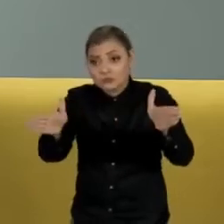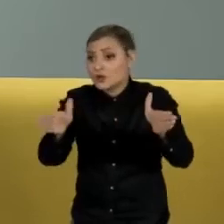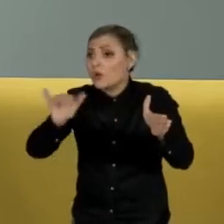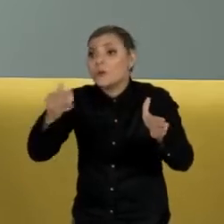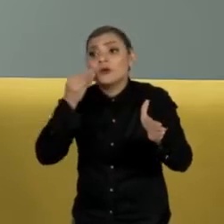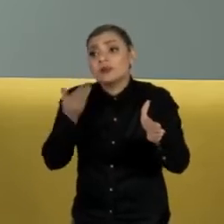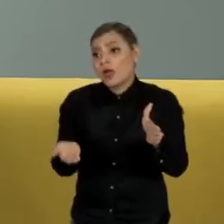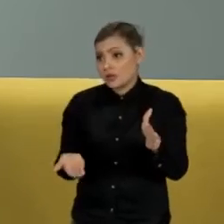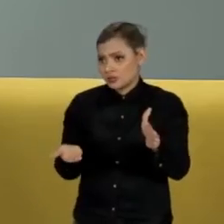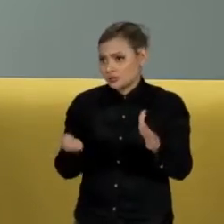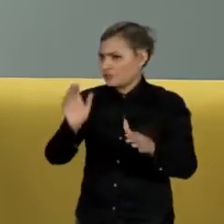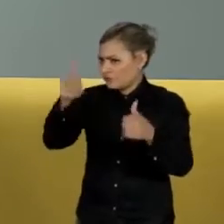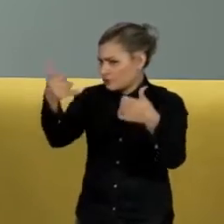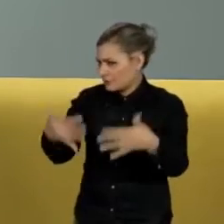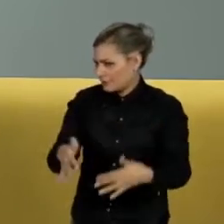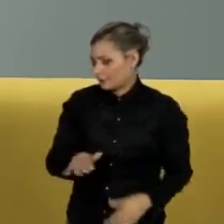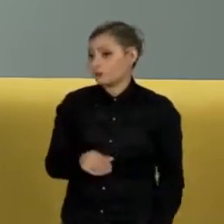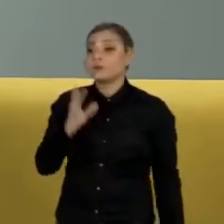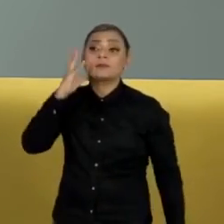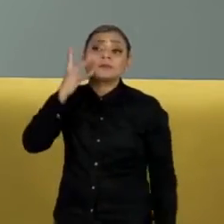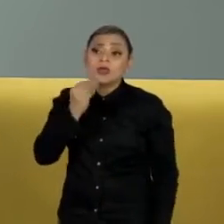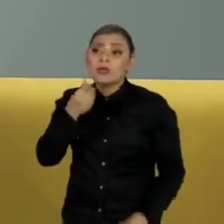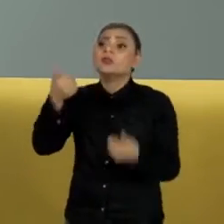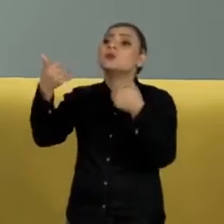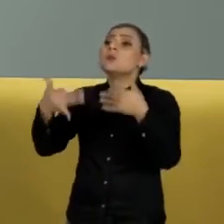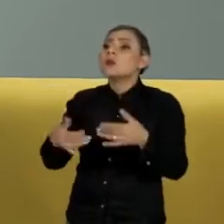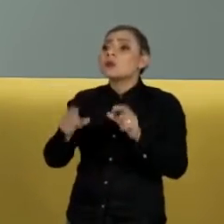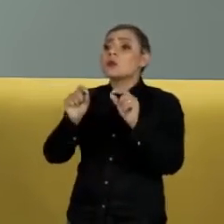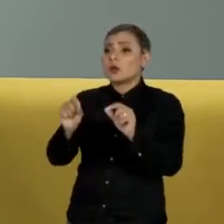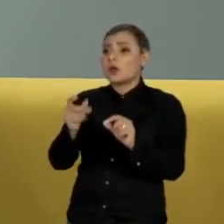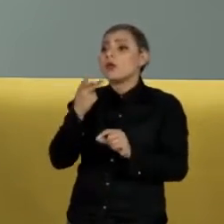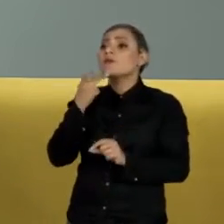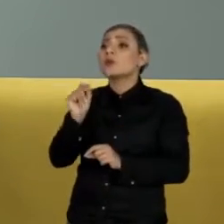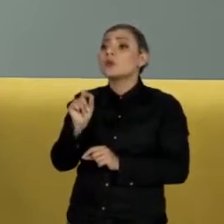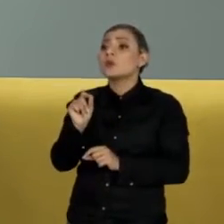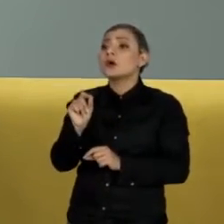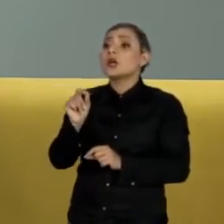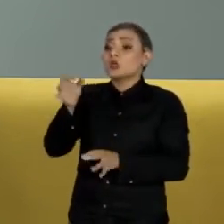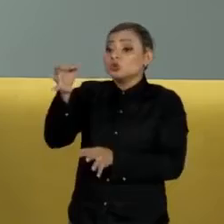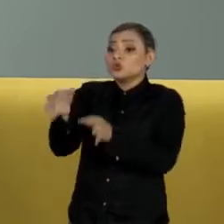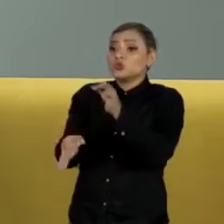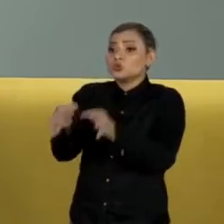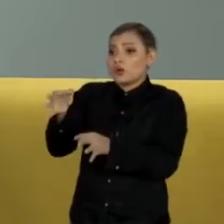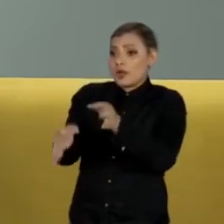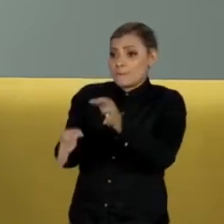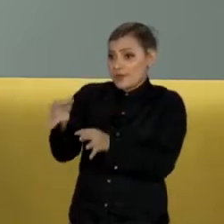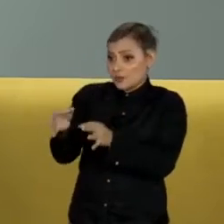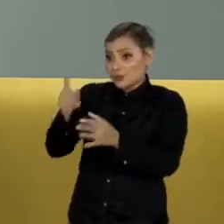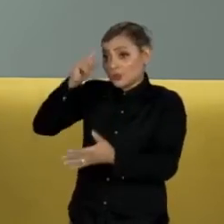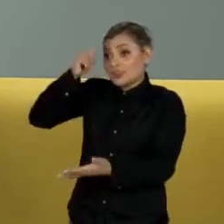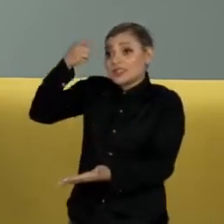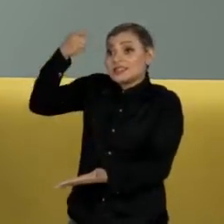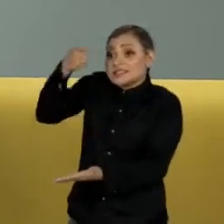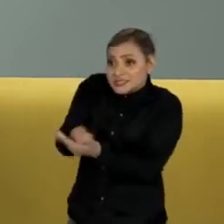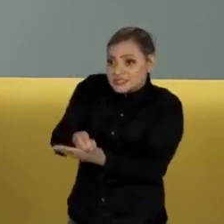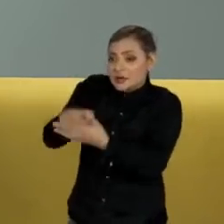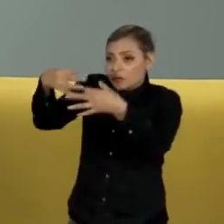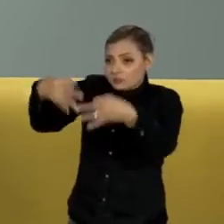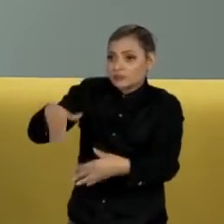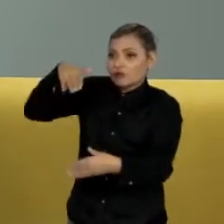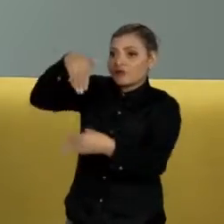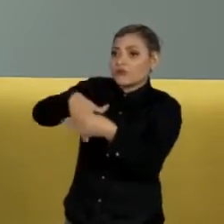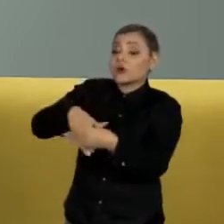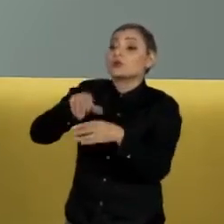Ele falou, mas ele não se reportou ao que ficou julgado, ao que ficou decidido, que é uma